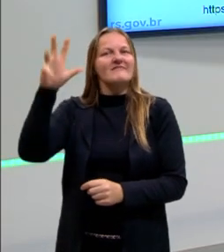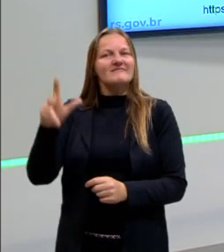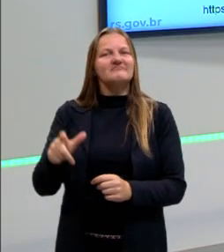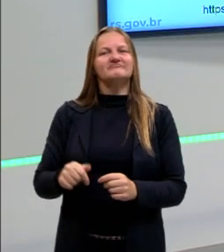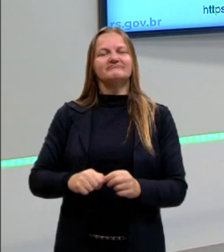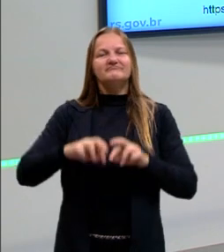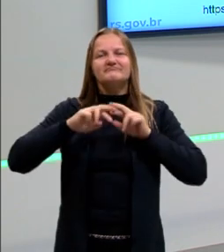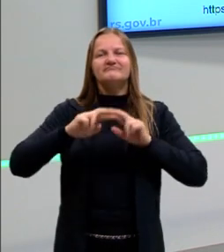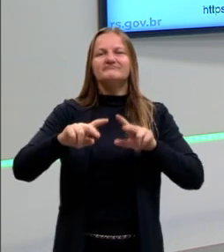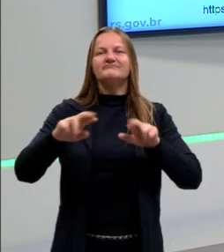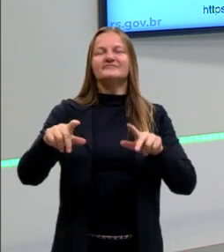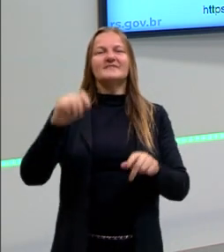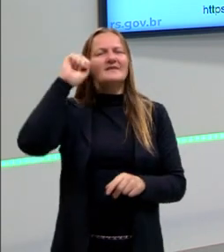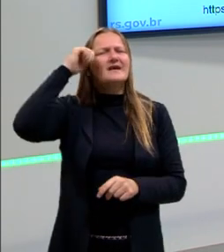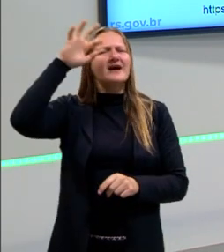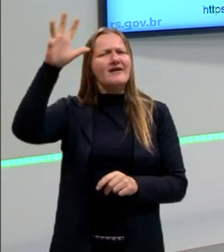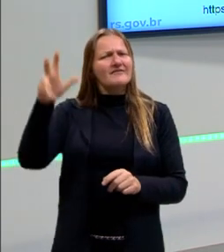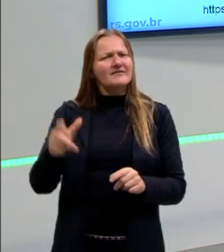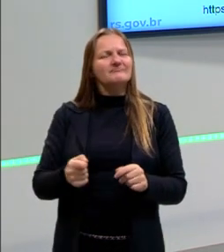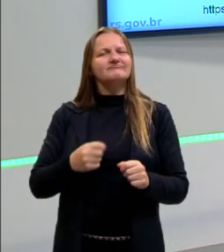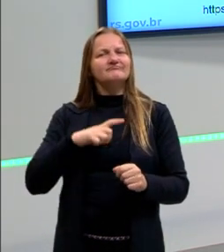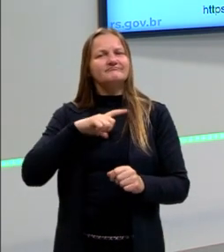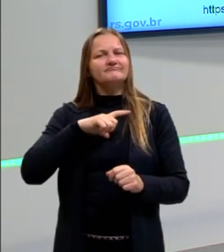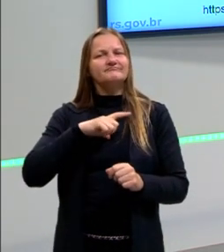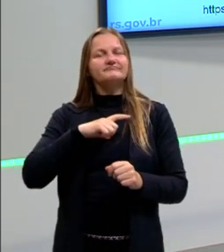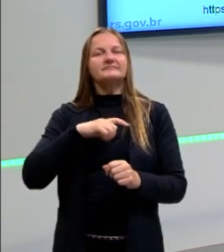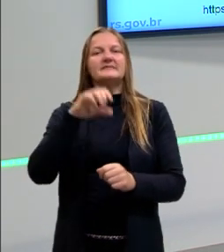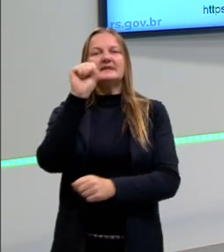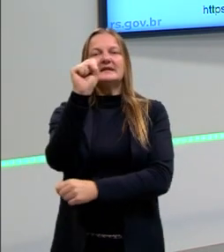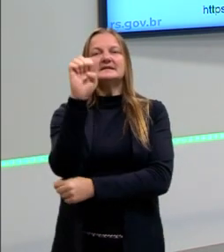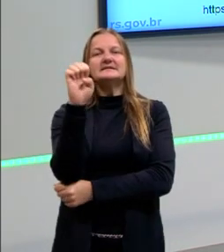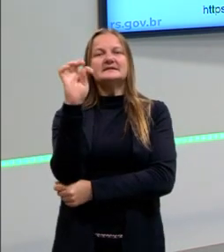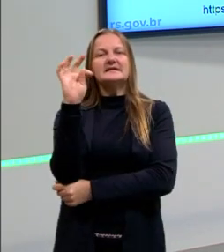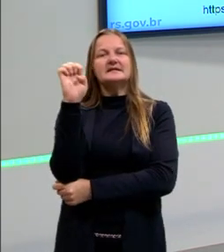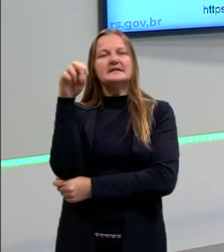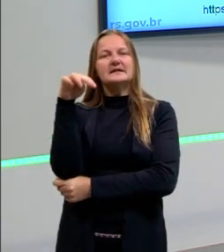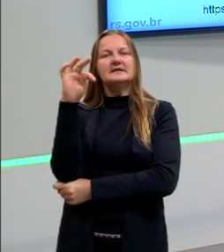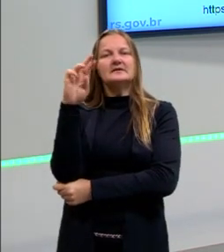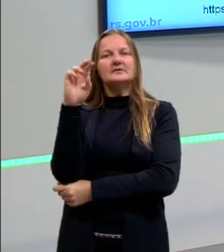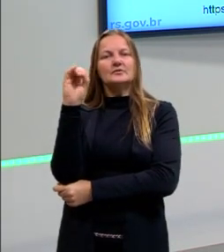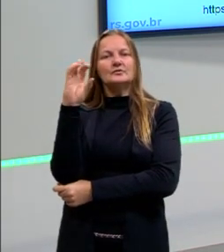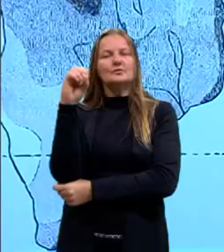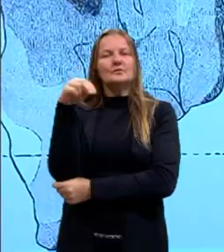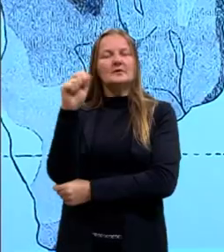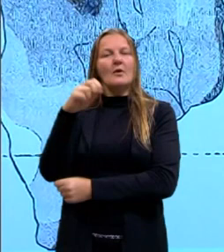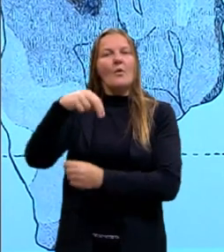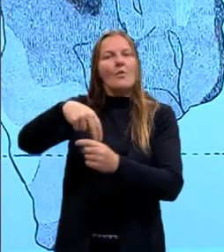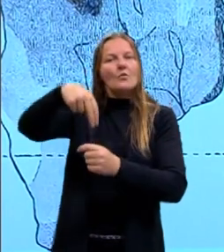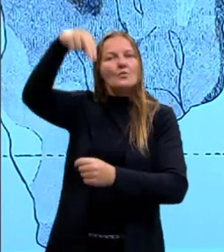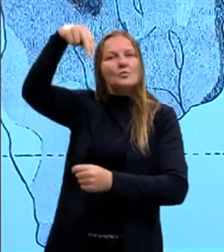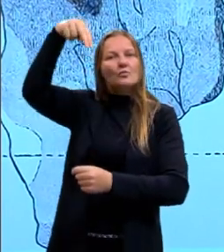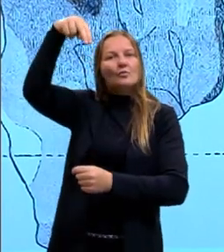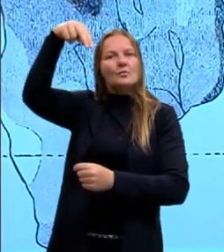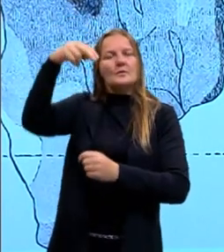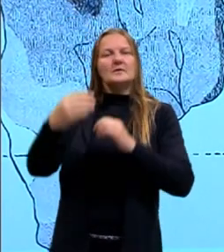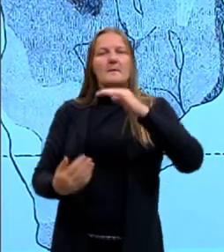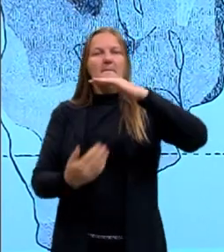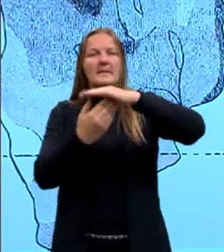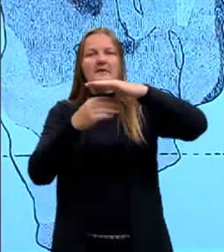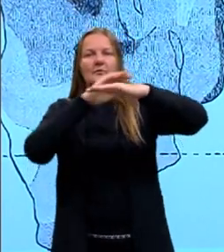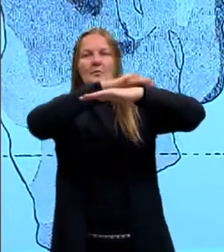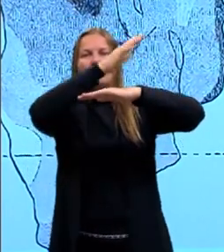continente de uma África setentrional, uma África que, o norte da África, próximo ao mar